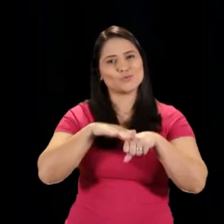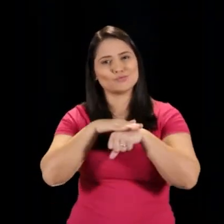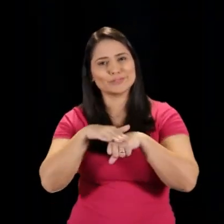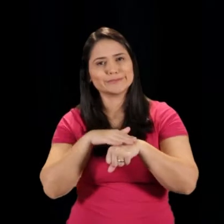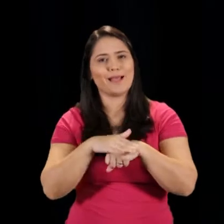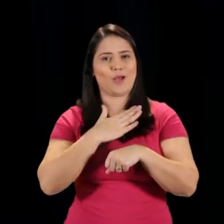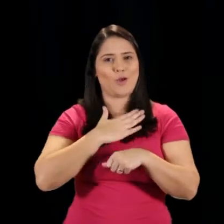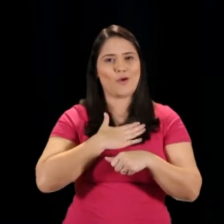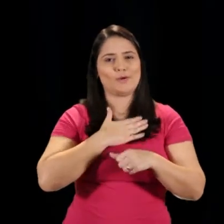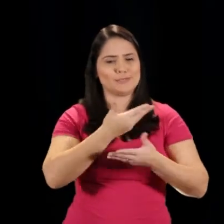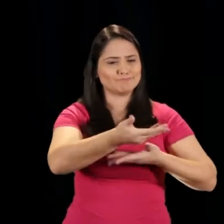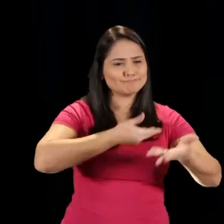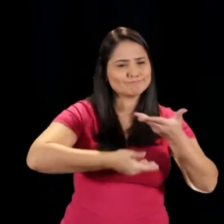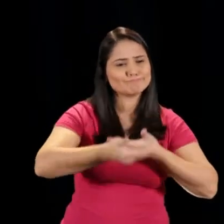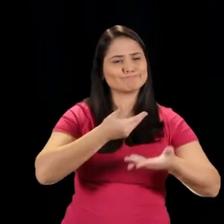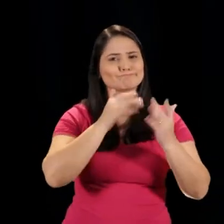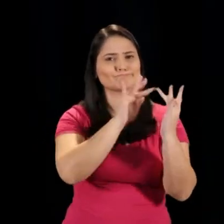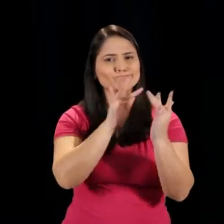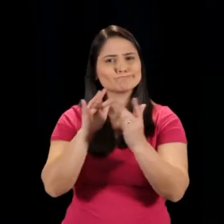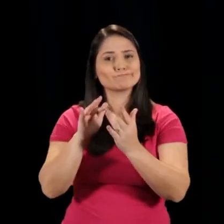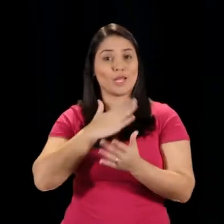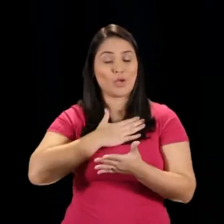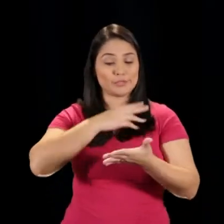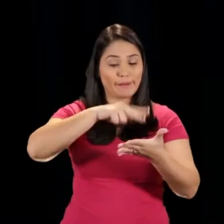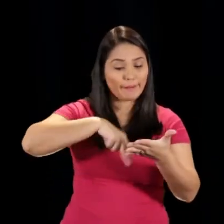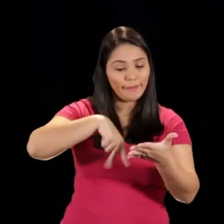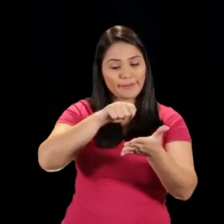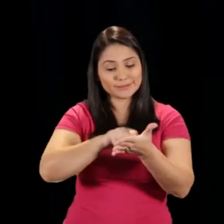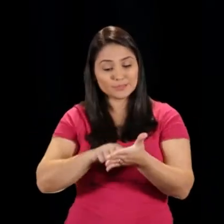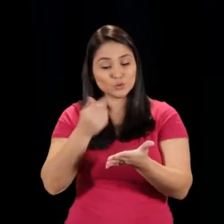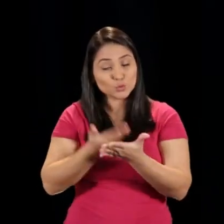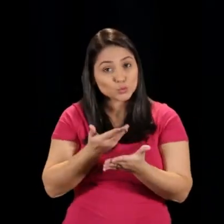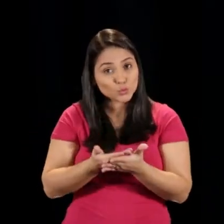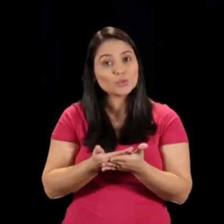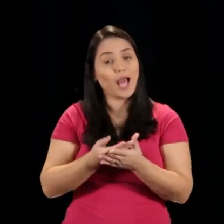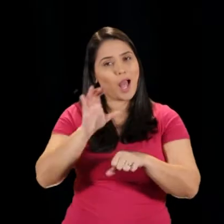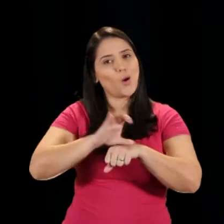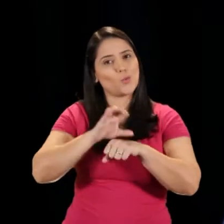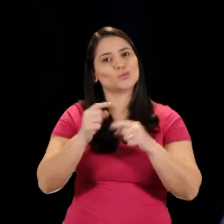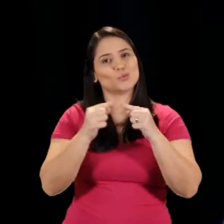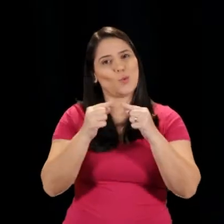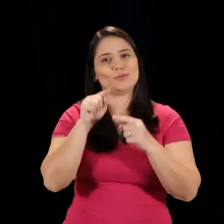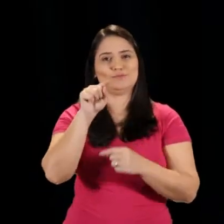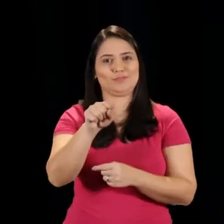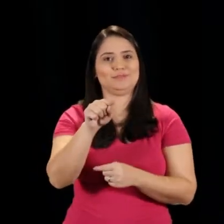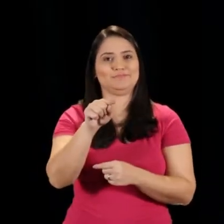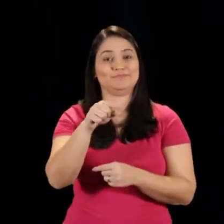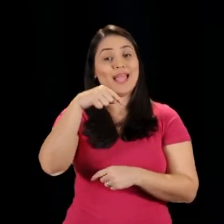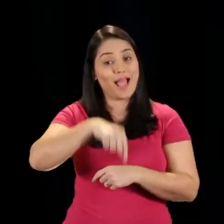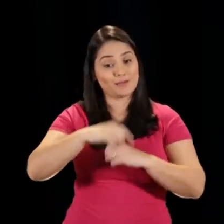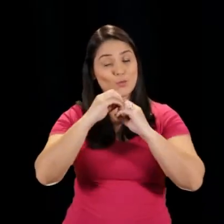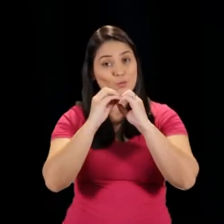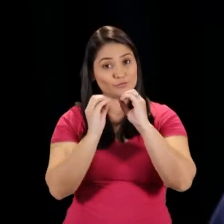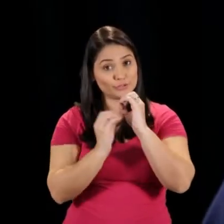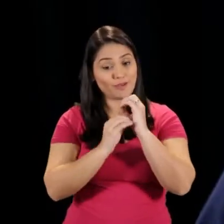conversar, se você gosta de ter relacionamentos, se você gosta de ler, escrever, estudar bastante, o curso de Relações Públicas pode ser um ótimo curso para